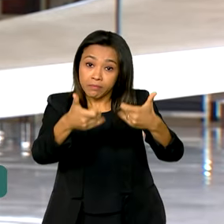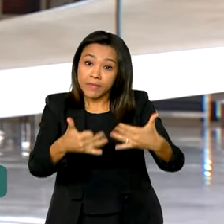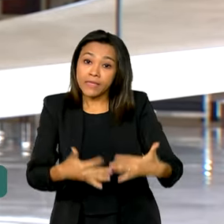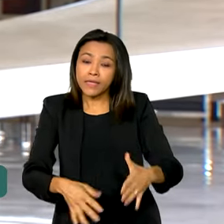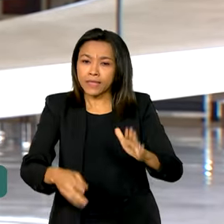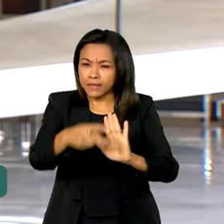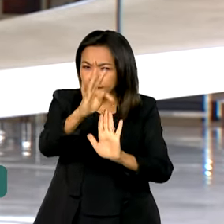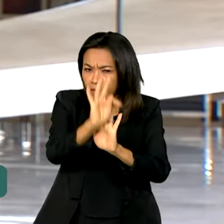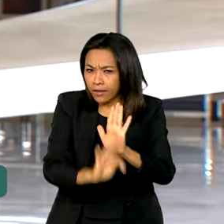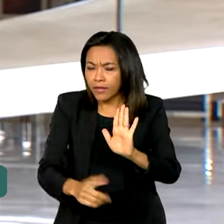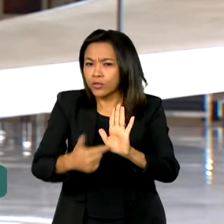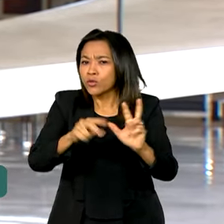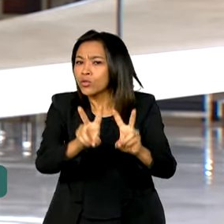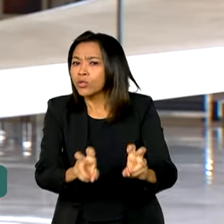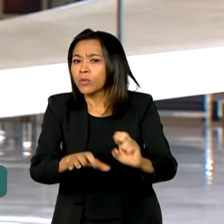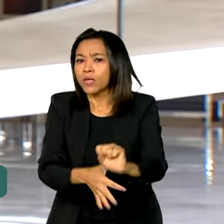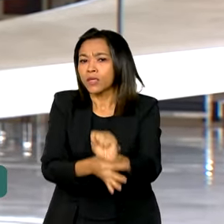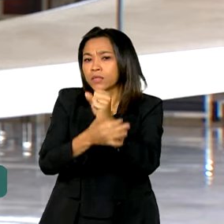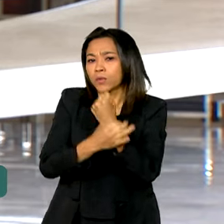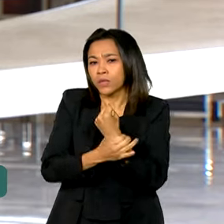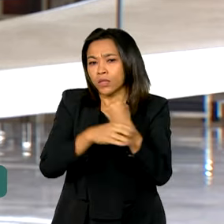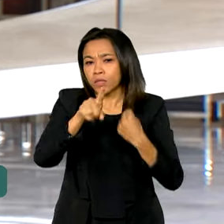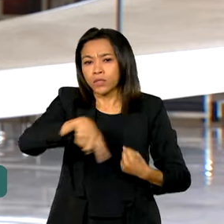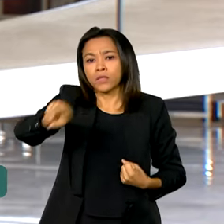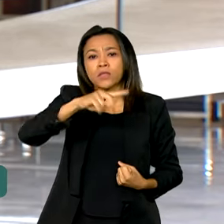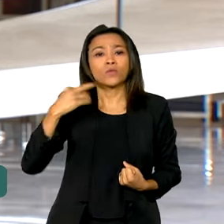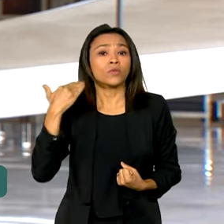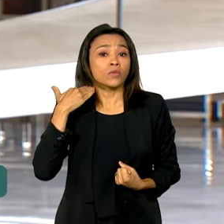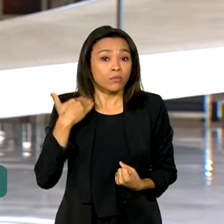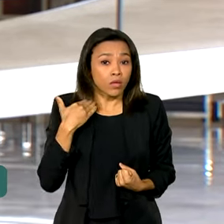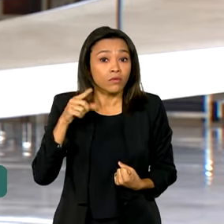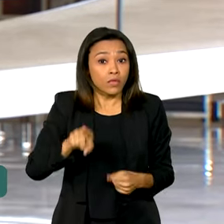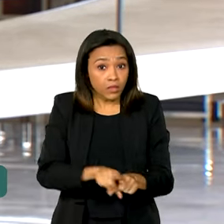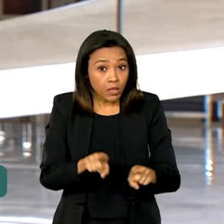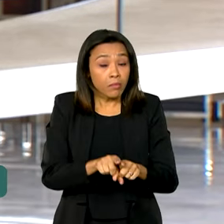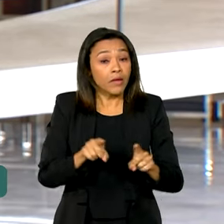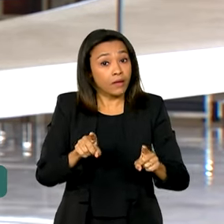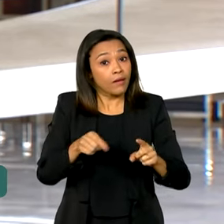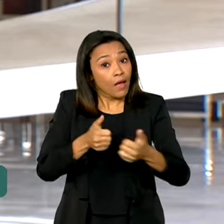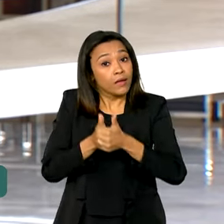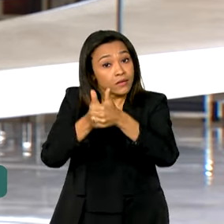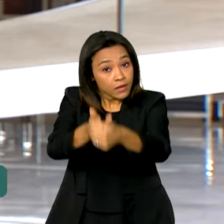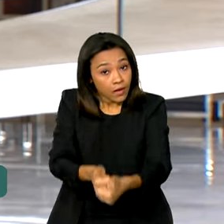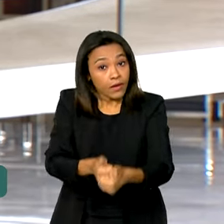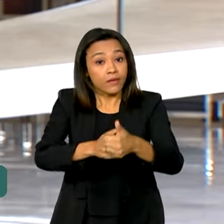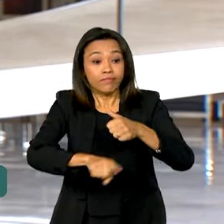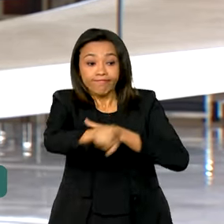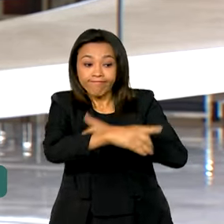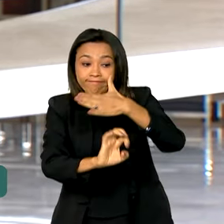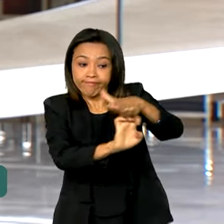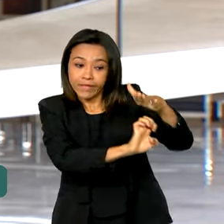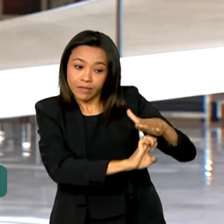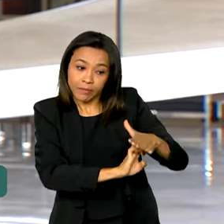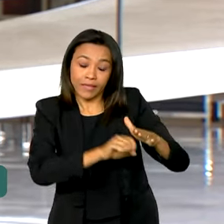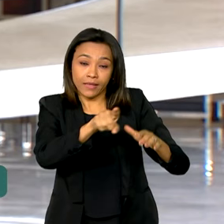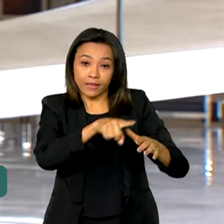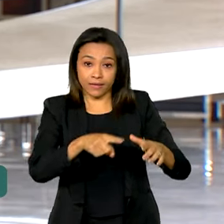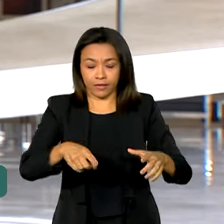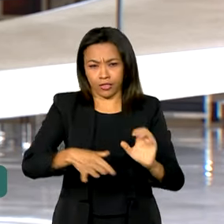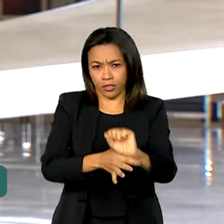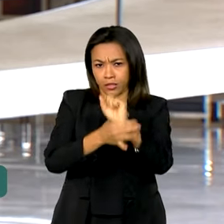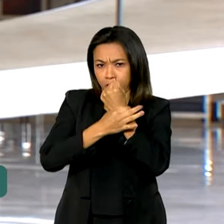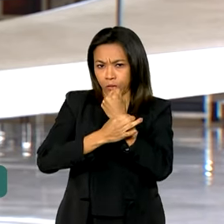segurança privada no Brasil, o que inclui normas para empresas de segurança, vigilantes e a segurança de